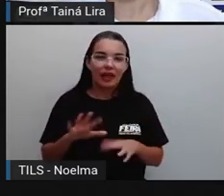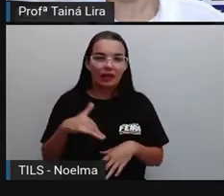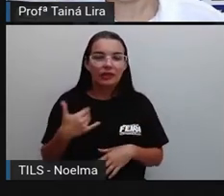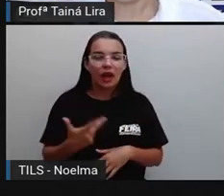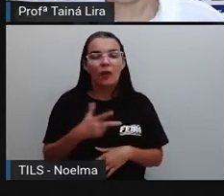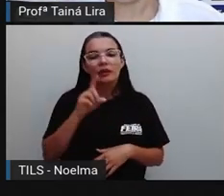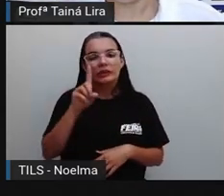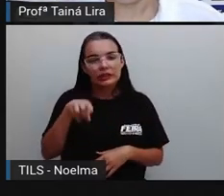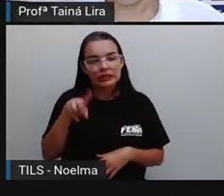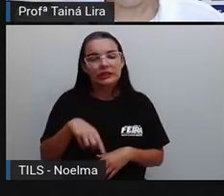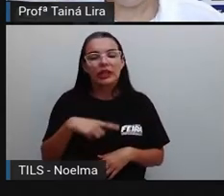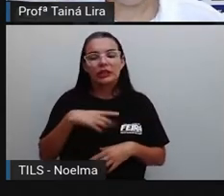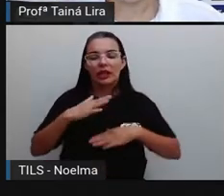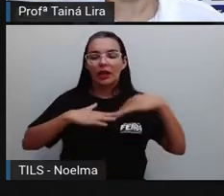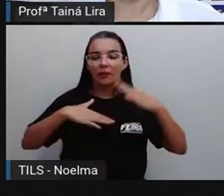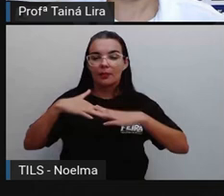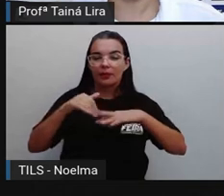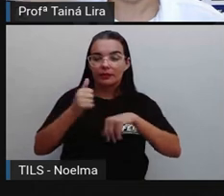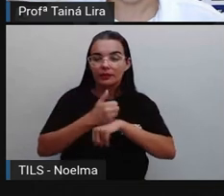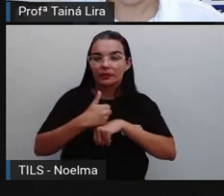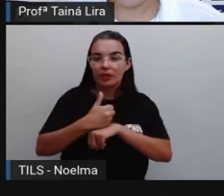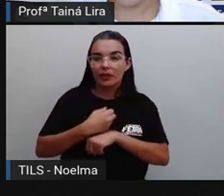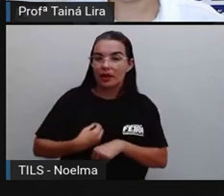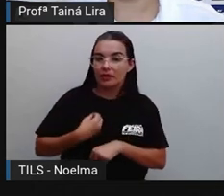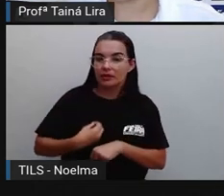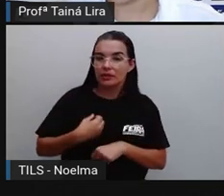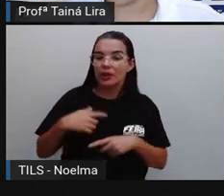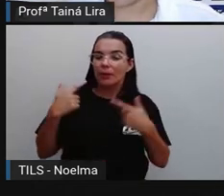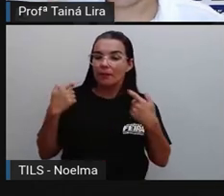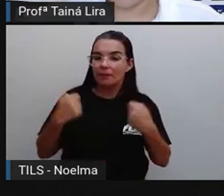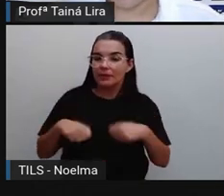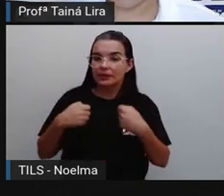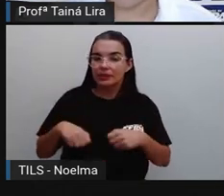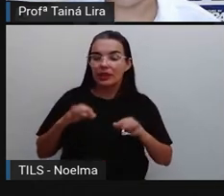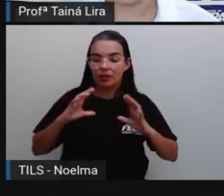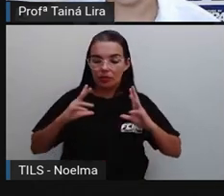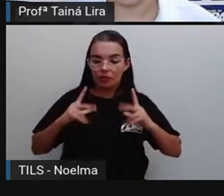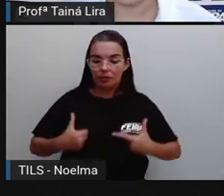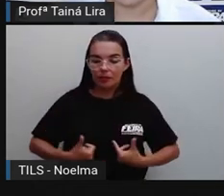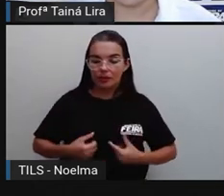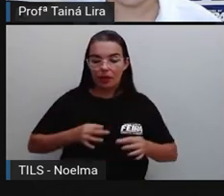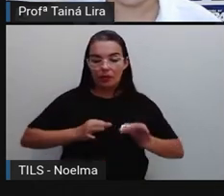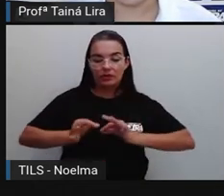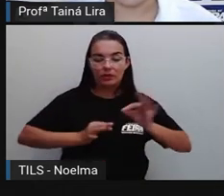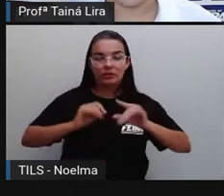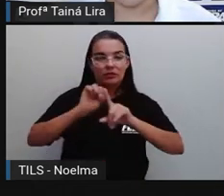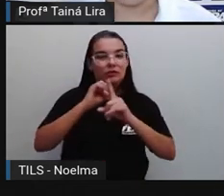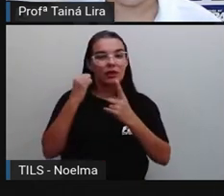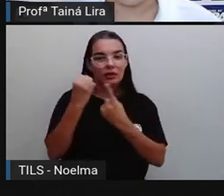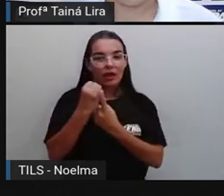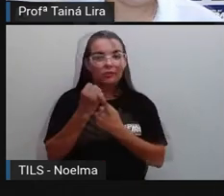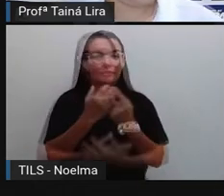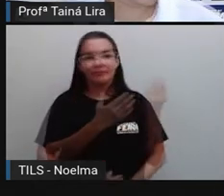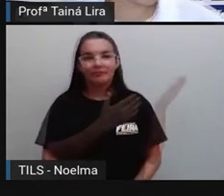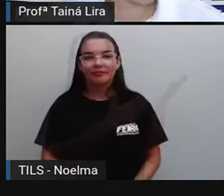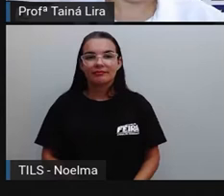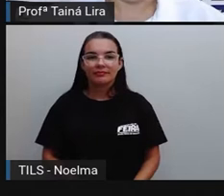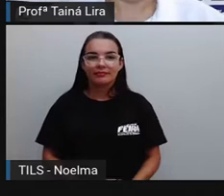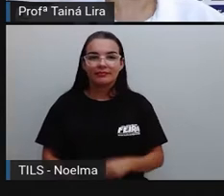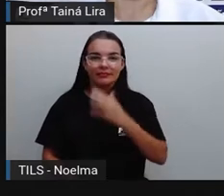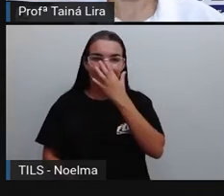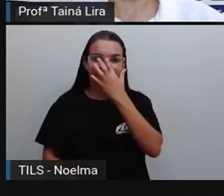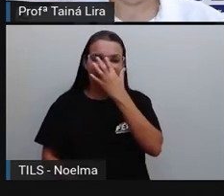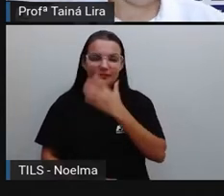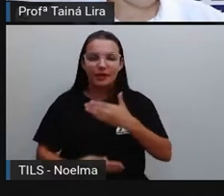as profissões existem, tá? Para suprir aí as nossas necessidades, certo? Olha lá, é